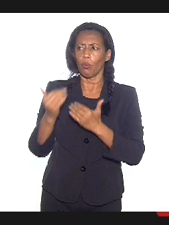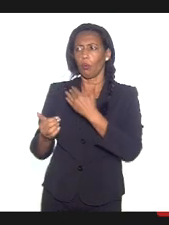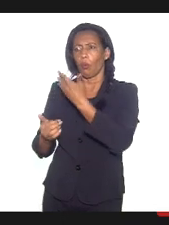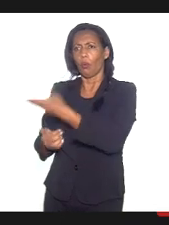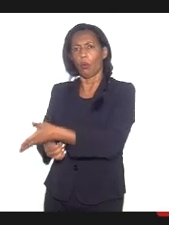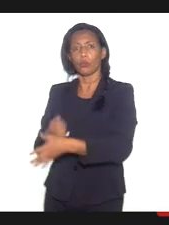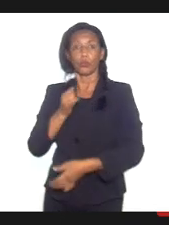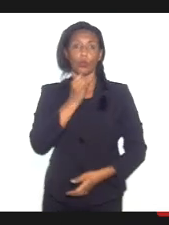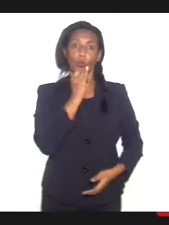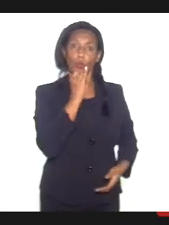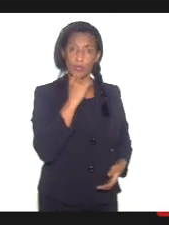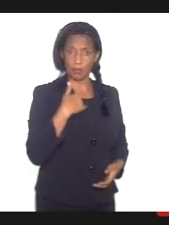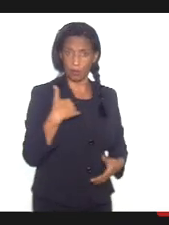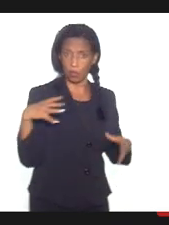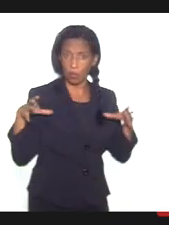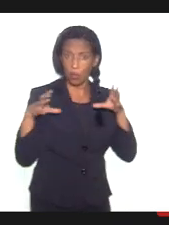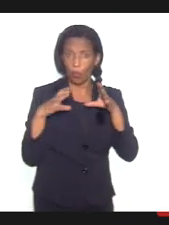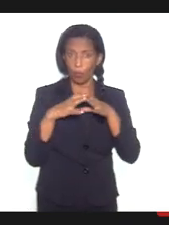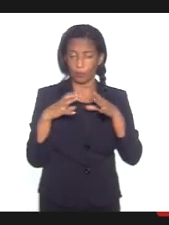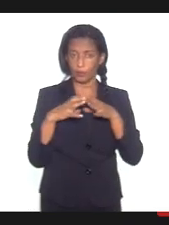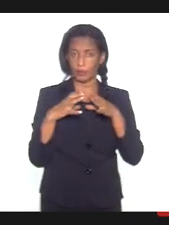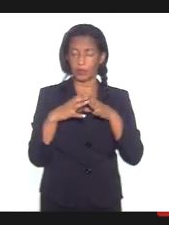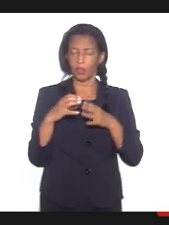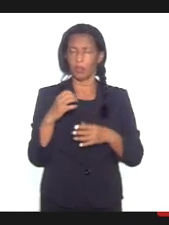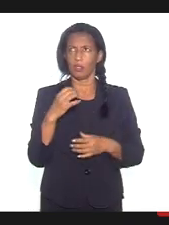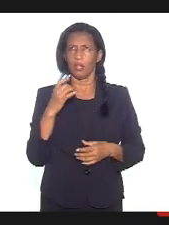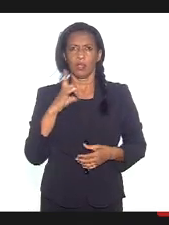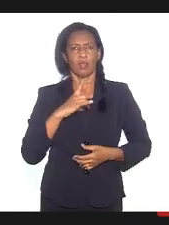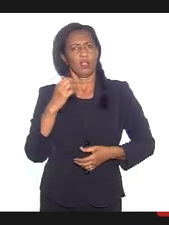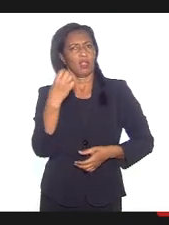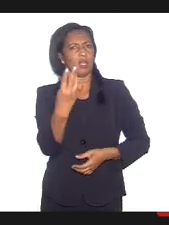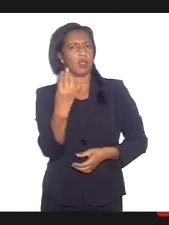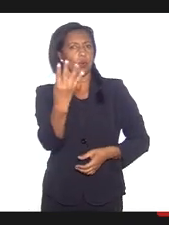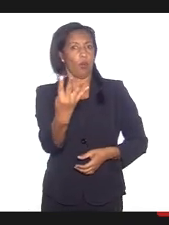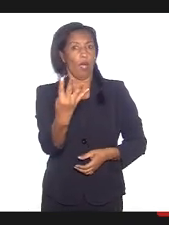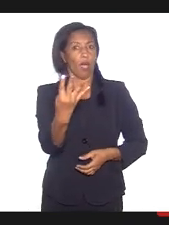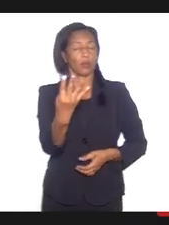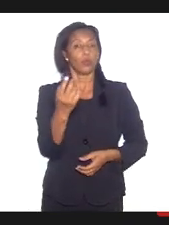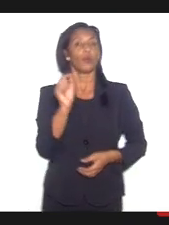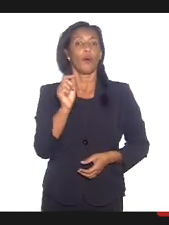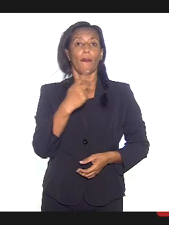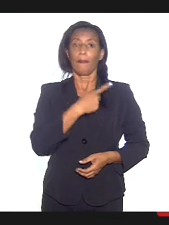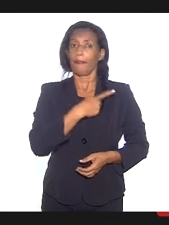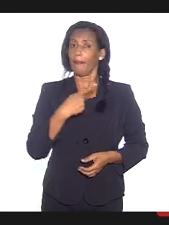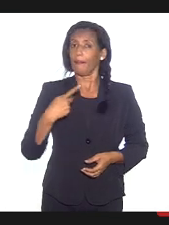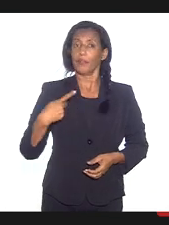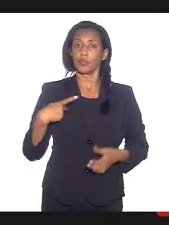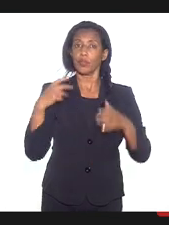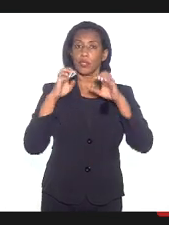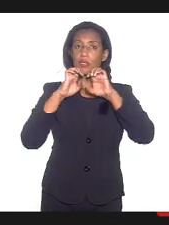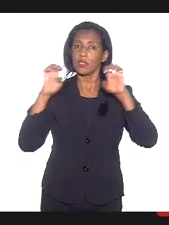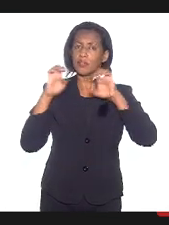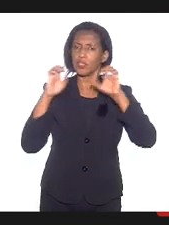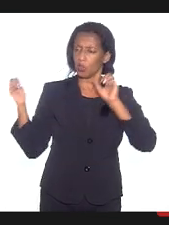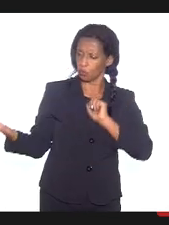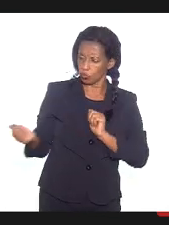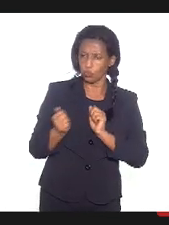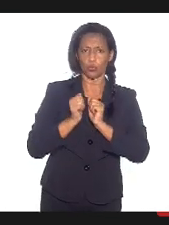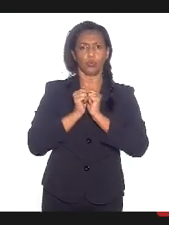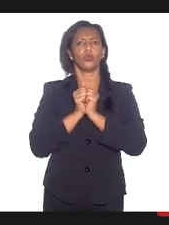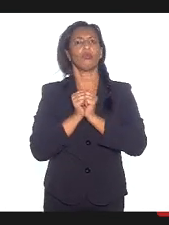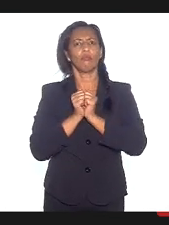Dou um exemplo aqui, na nossa comissão nós temos três ou quatro pastores evangélicos que caminham conosco